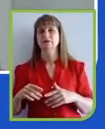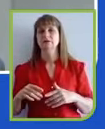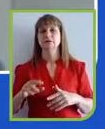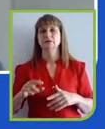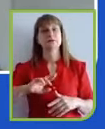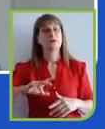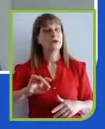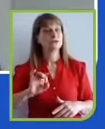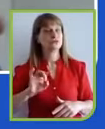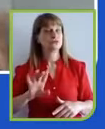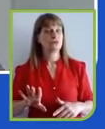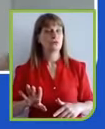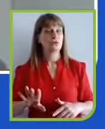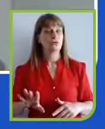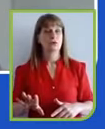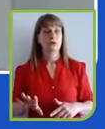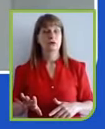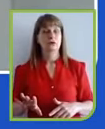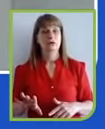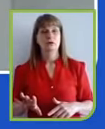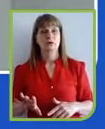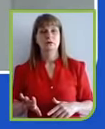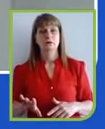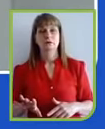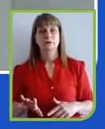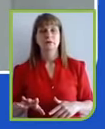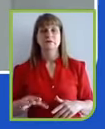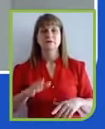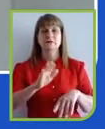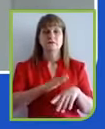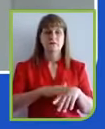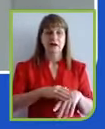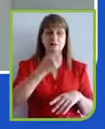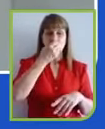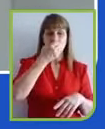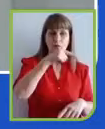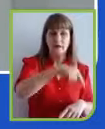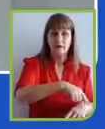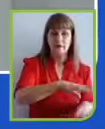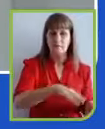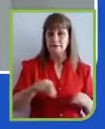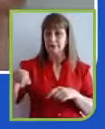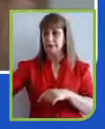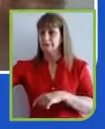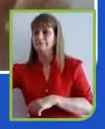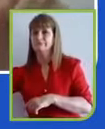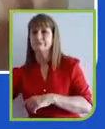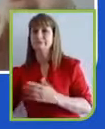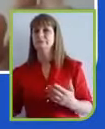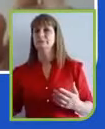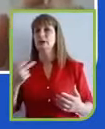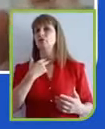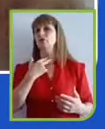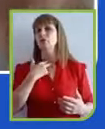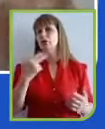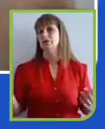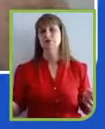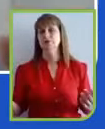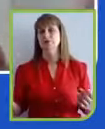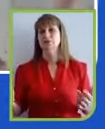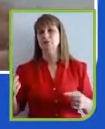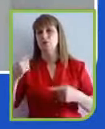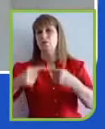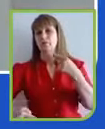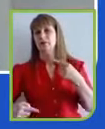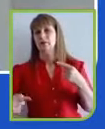pode, ao mesmo tempo, estar causando mal em algum dos outros ODSs. A expressão era do nor harm, não